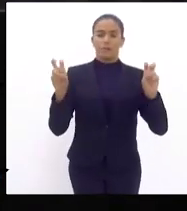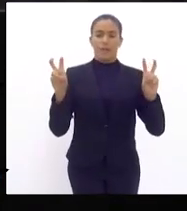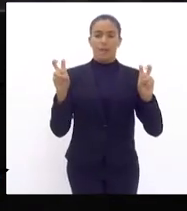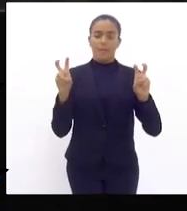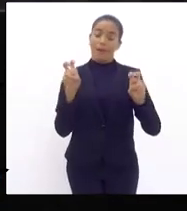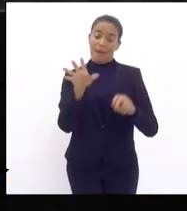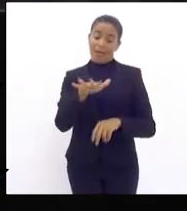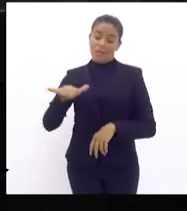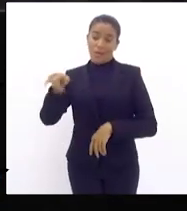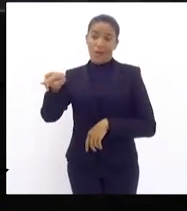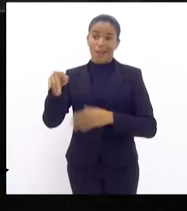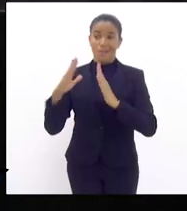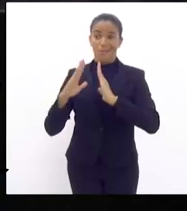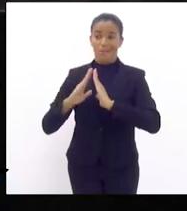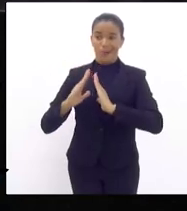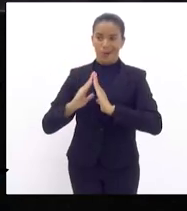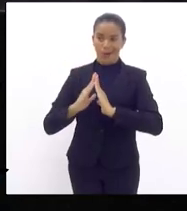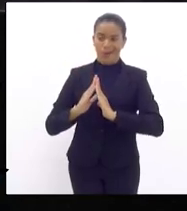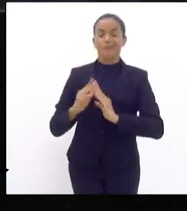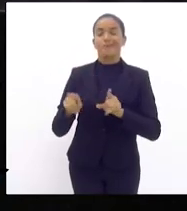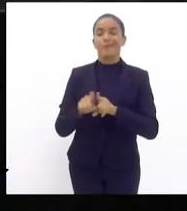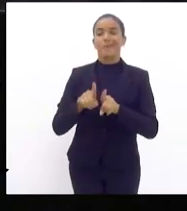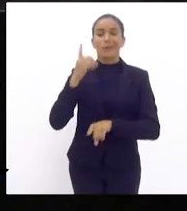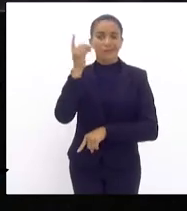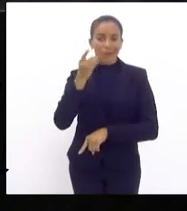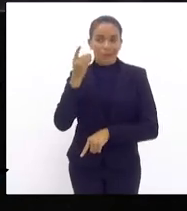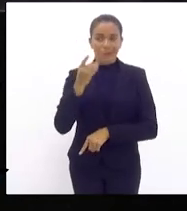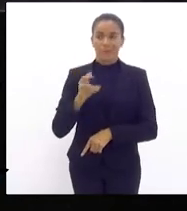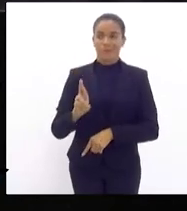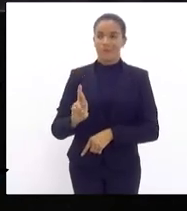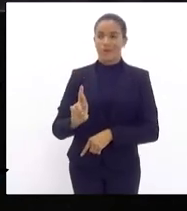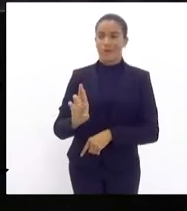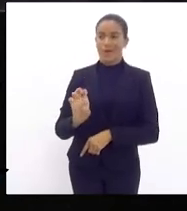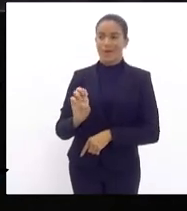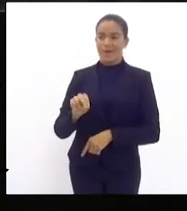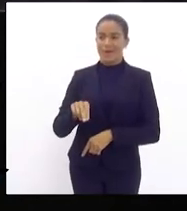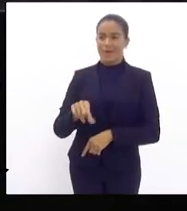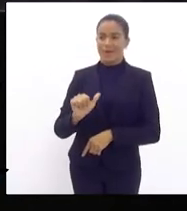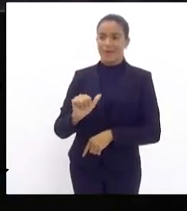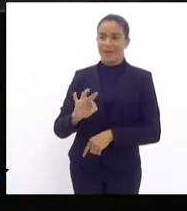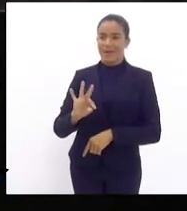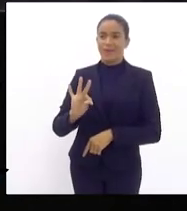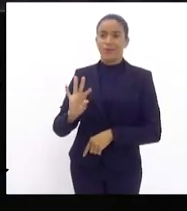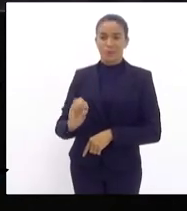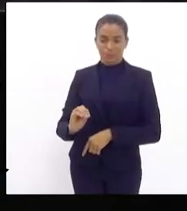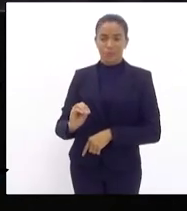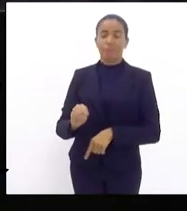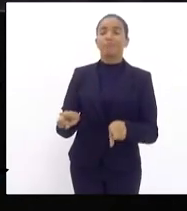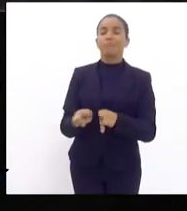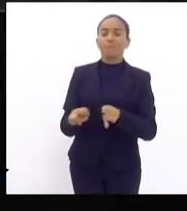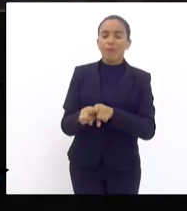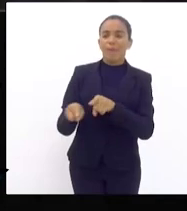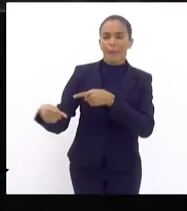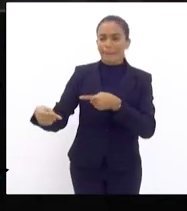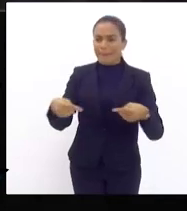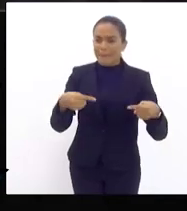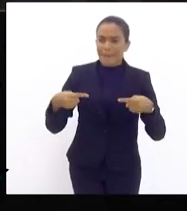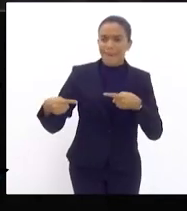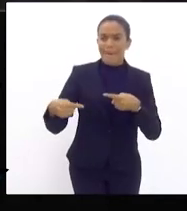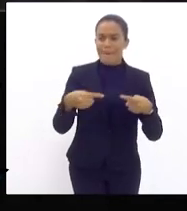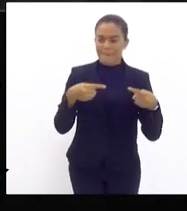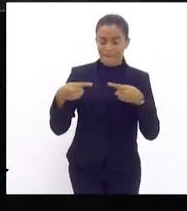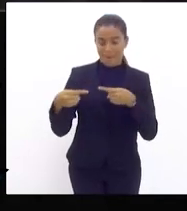dele e mais o deputado Renato Renato e nós tratamos da questão tão